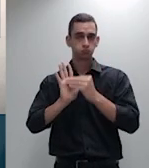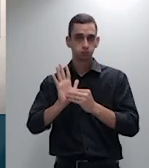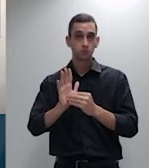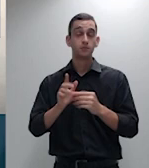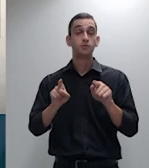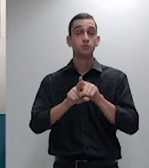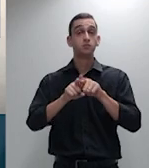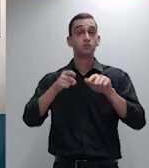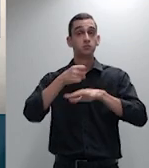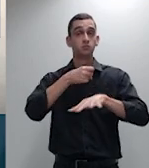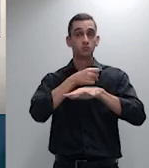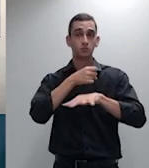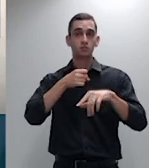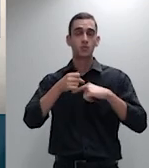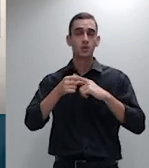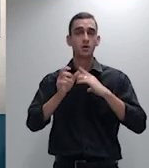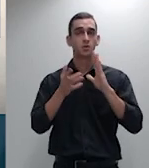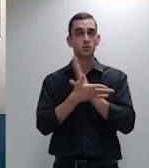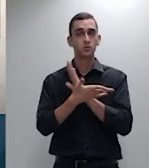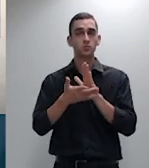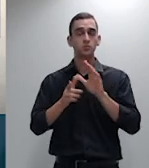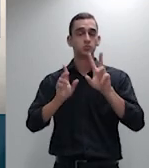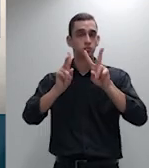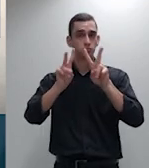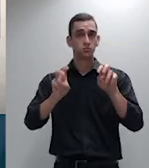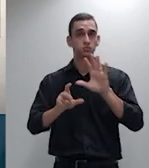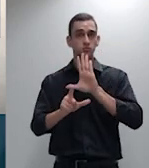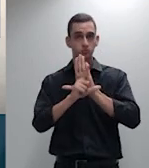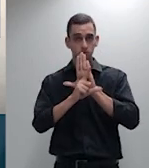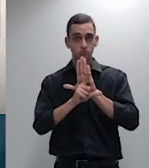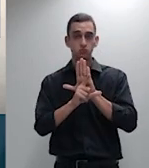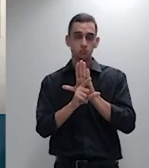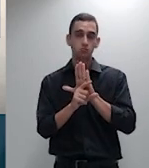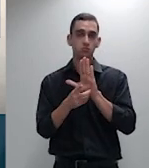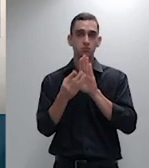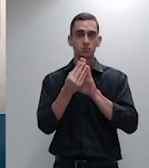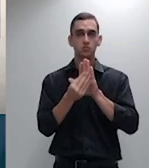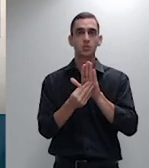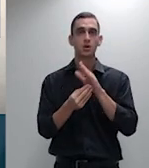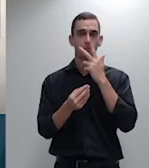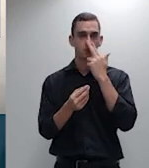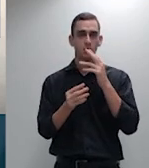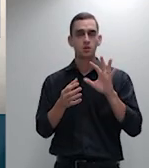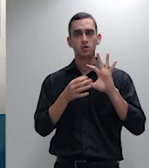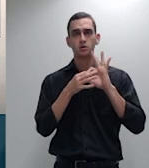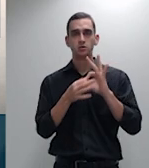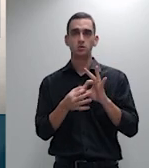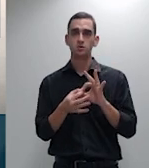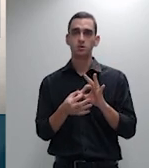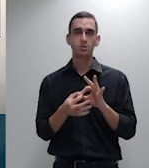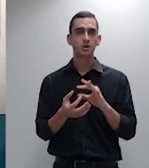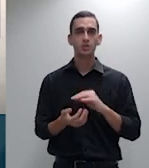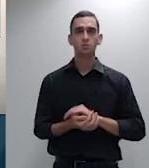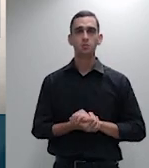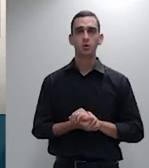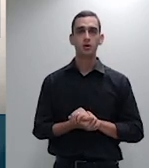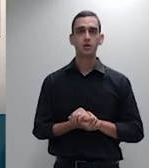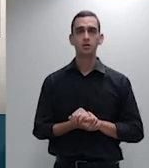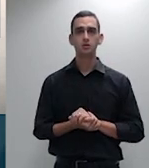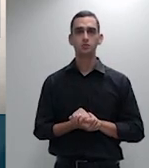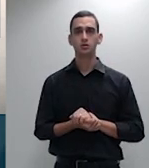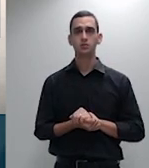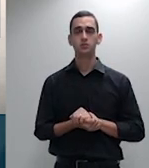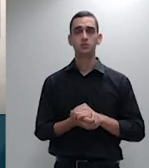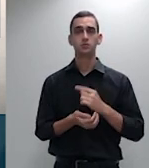comprovar os fatos alegados sendo insuficiente relação sobre fatos não corroborados pelas provas dos autos como se verifica no caso vertente